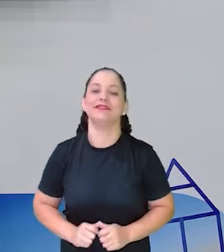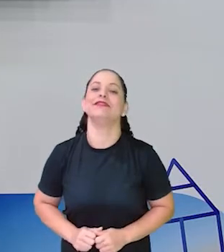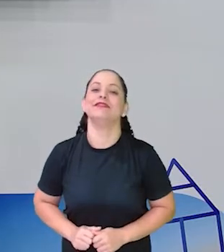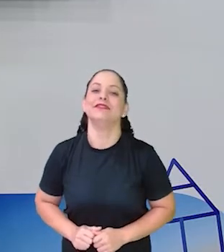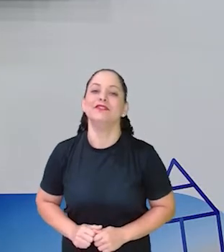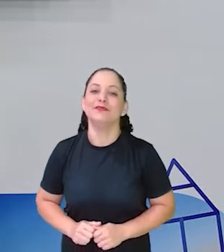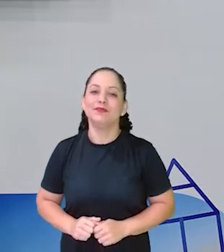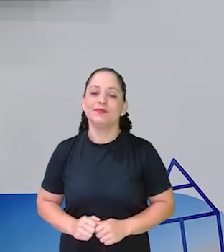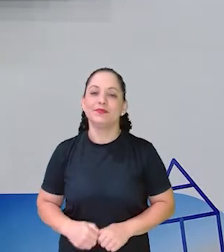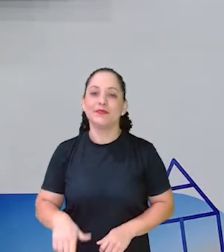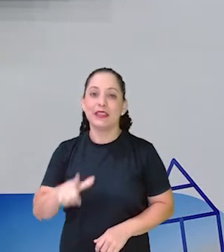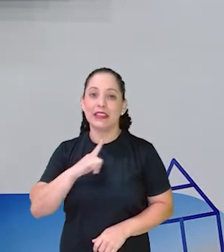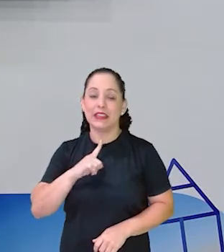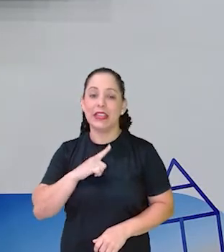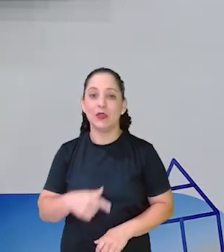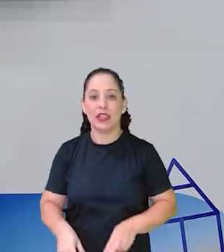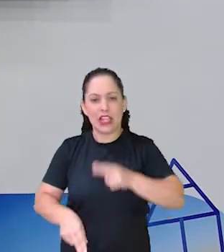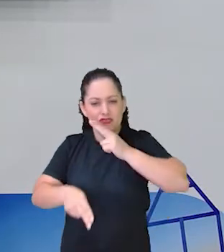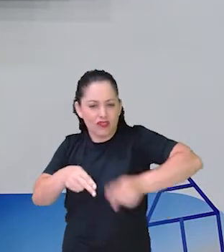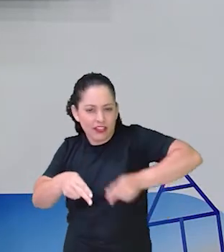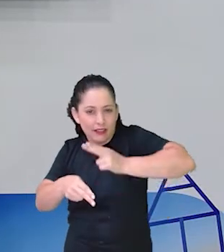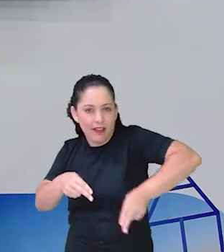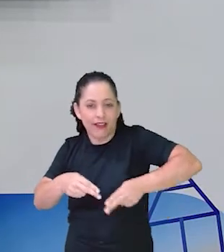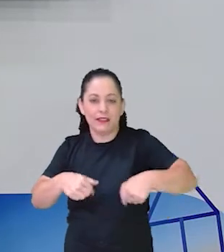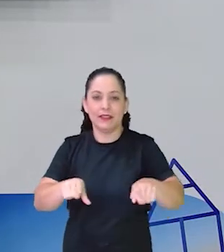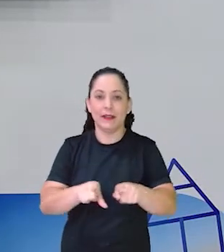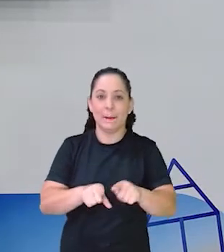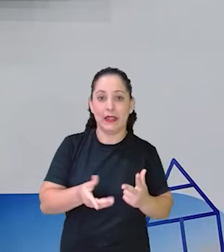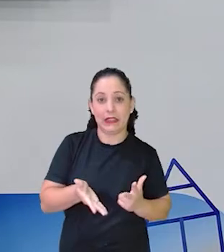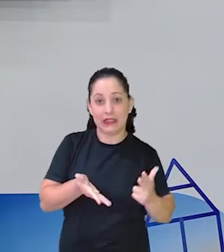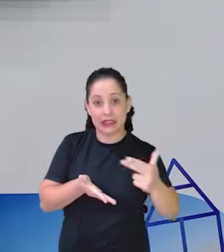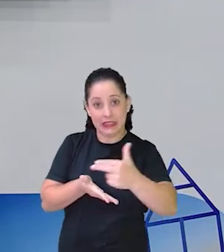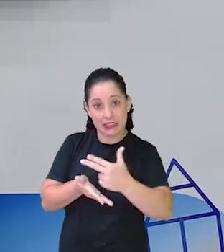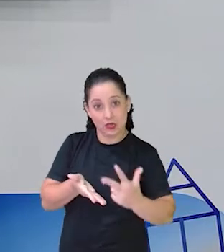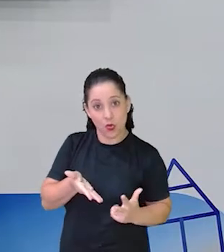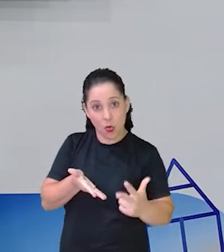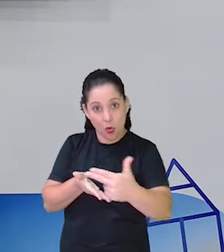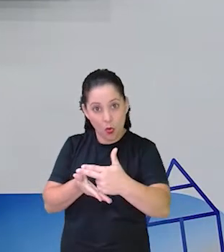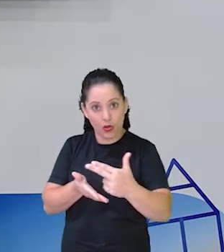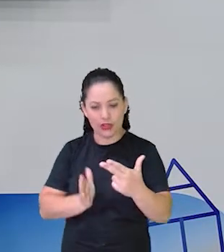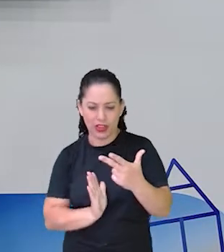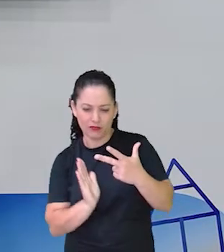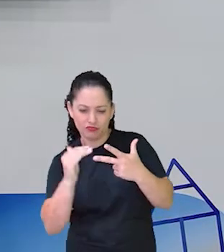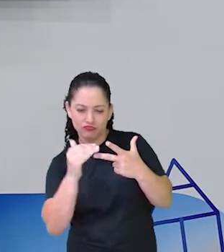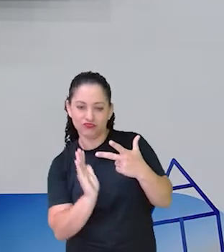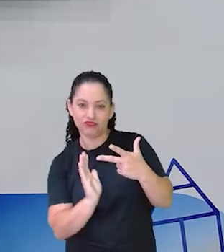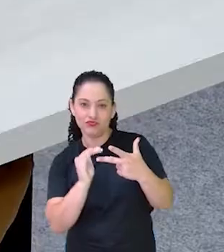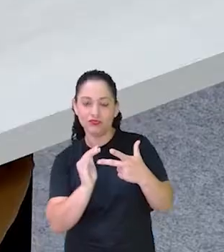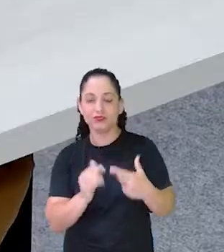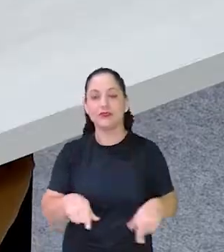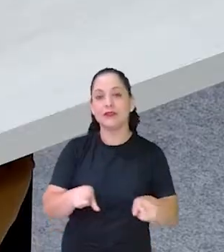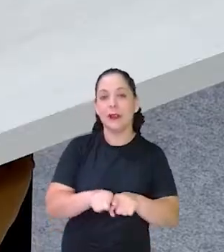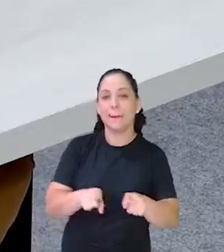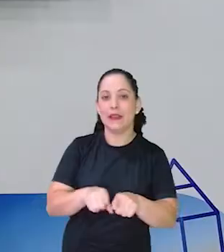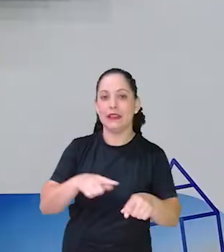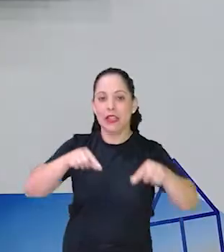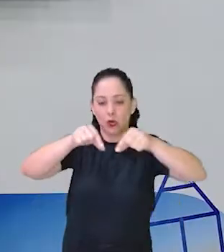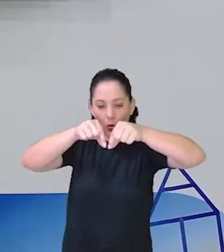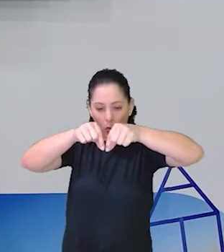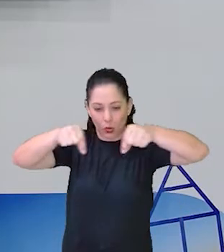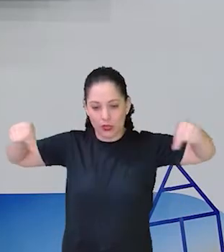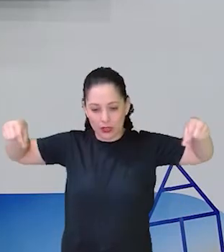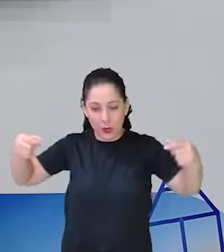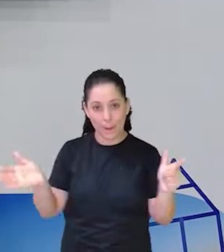Eu tenho aqui Estilete Eu tenho tesoura Com ponta Com ponta Sem ponta Sem Tenho aqui Cordão